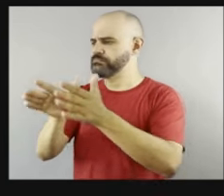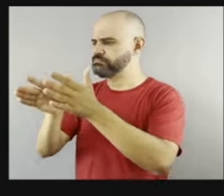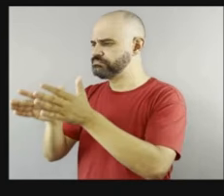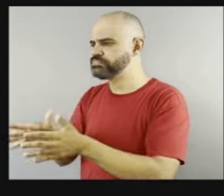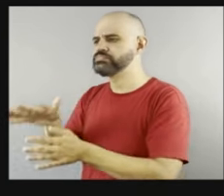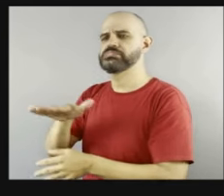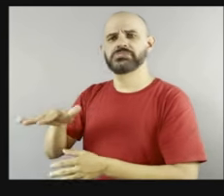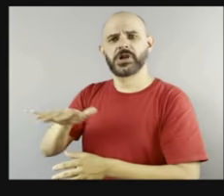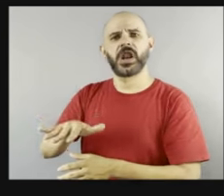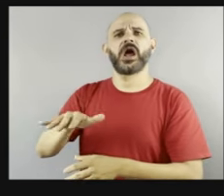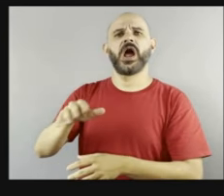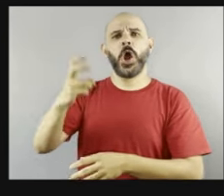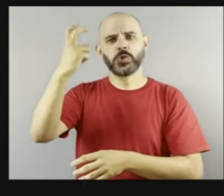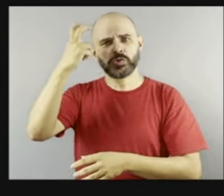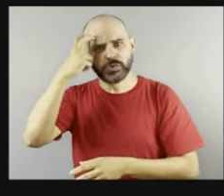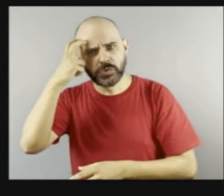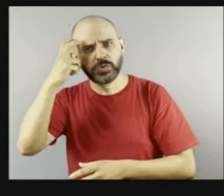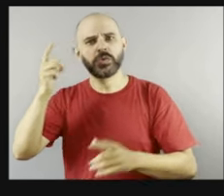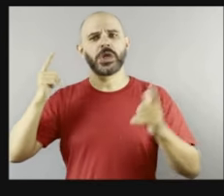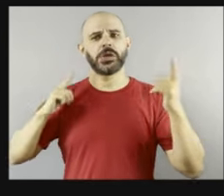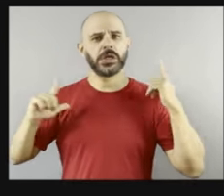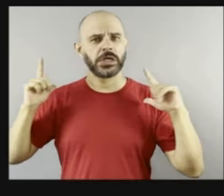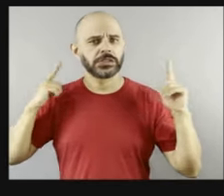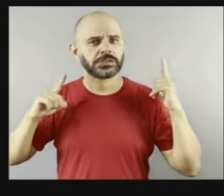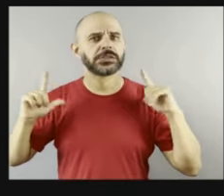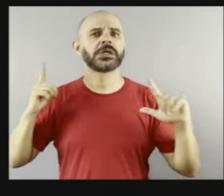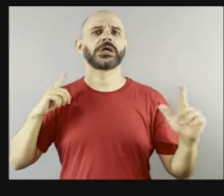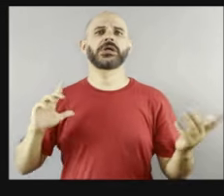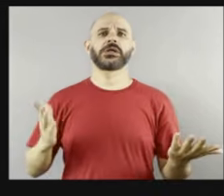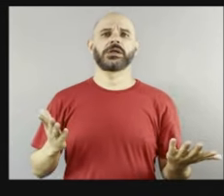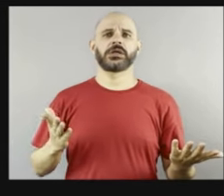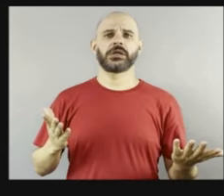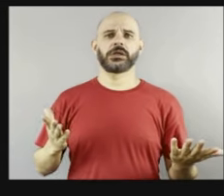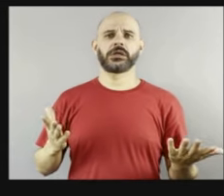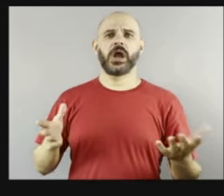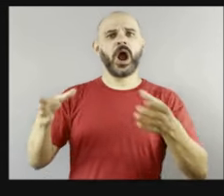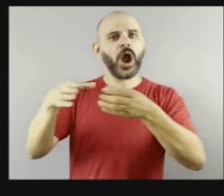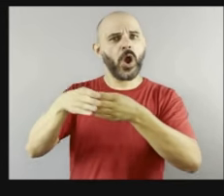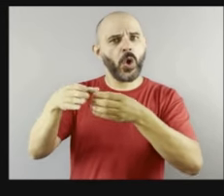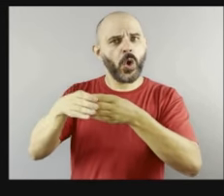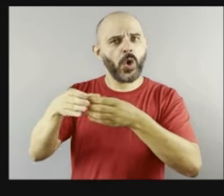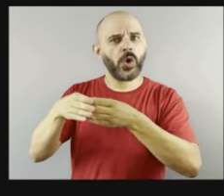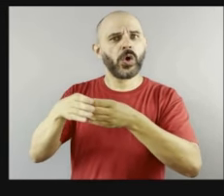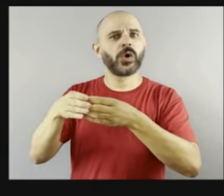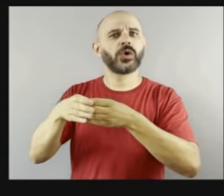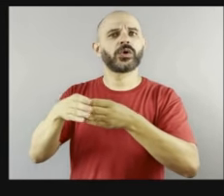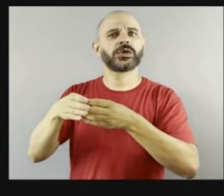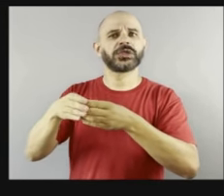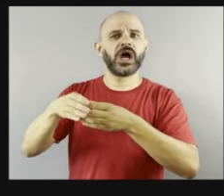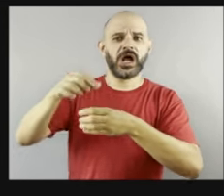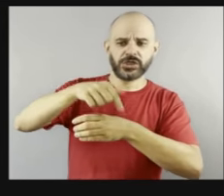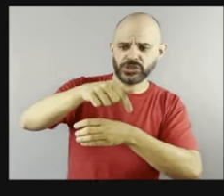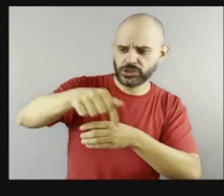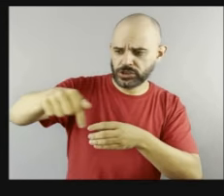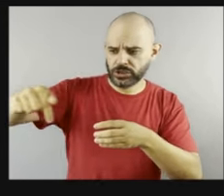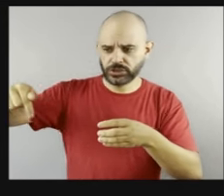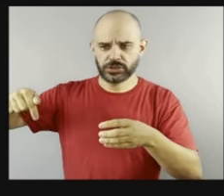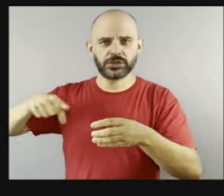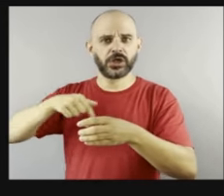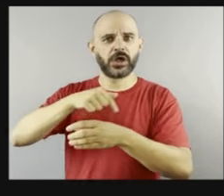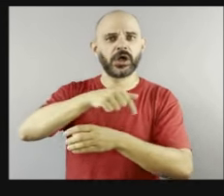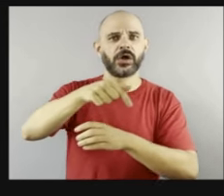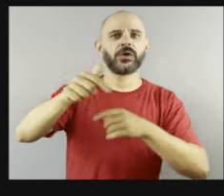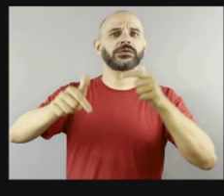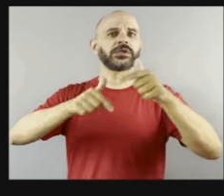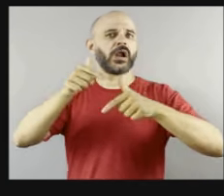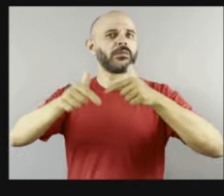a comunidade do seu entorno, no trabalho, né, então, quanto isso é